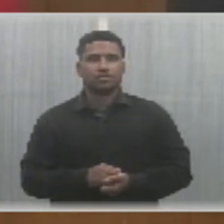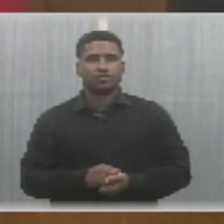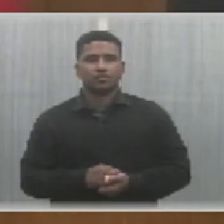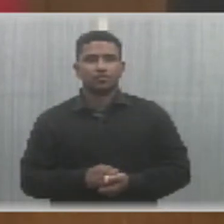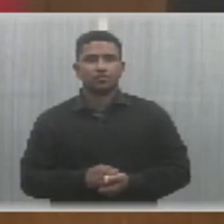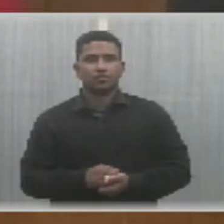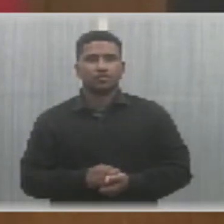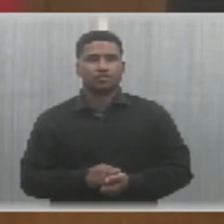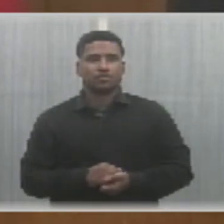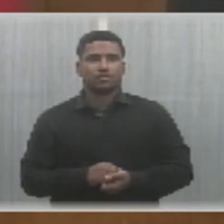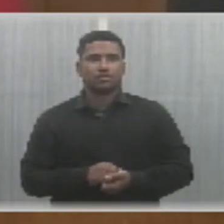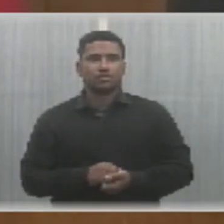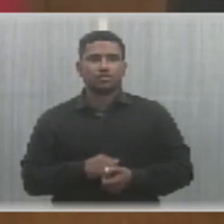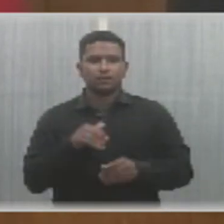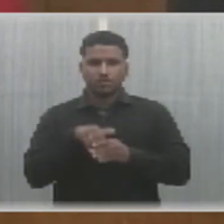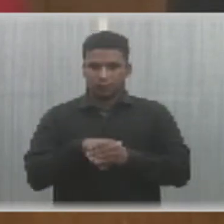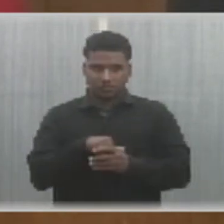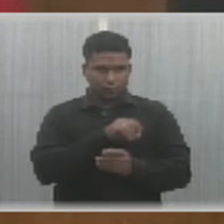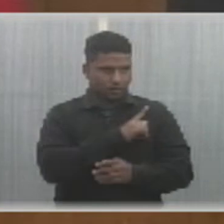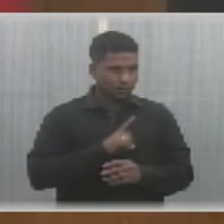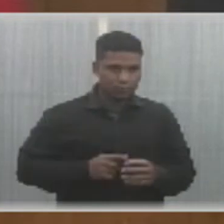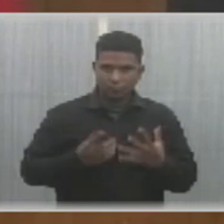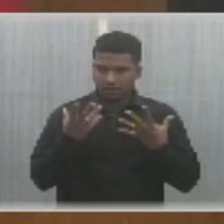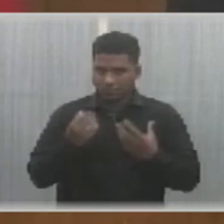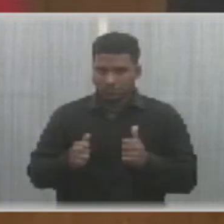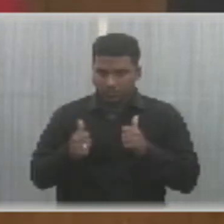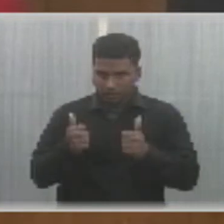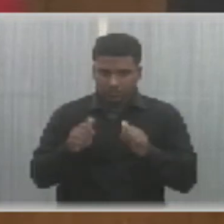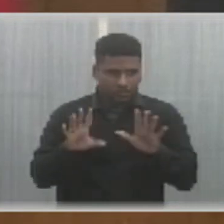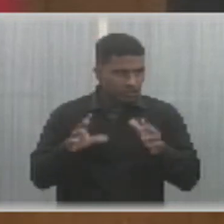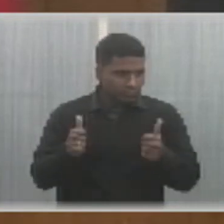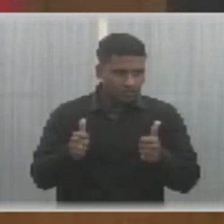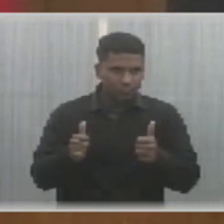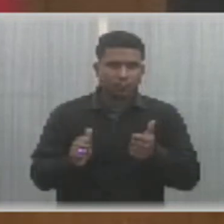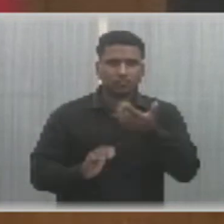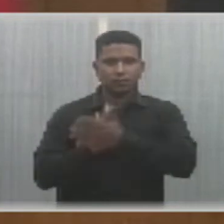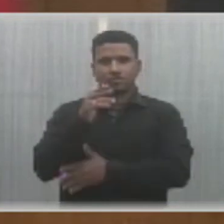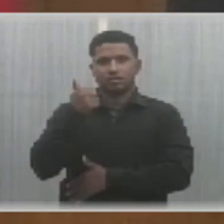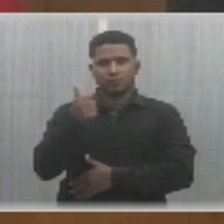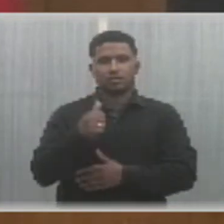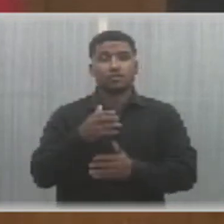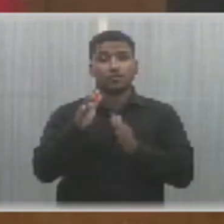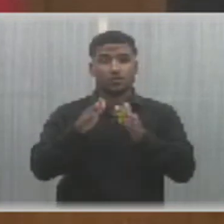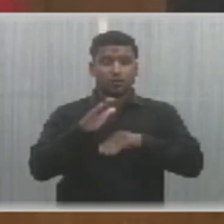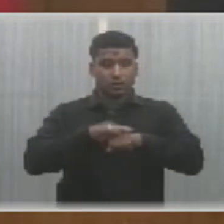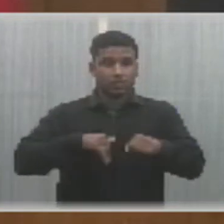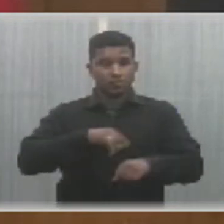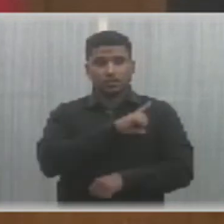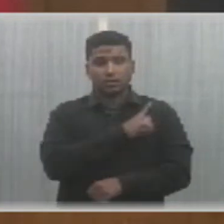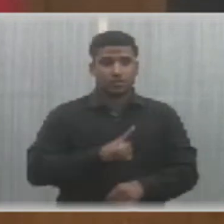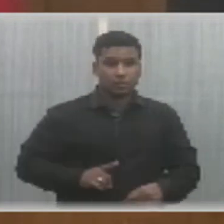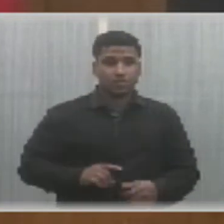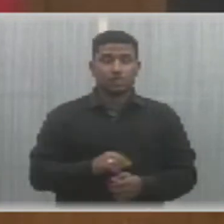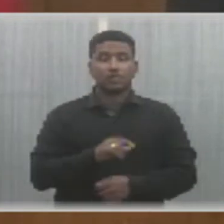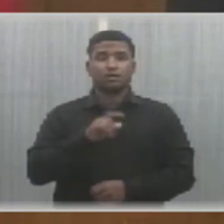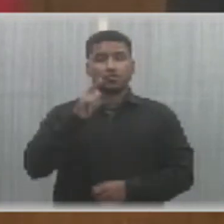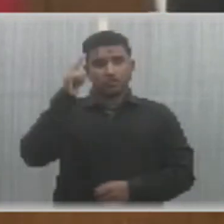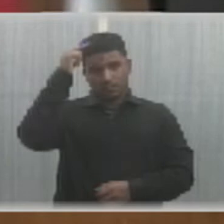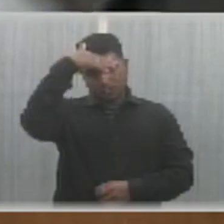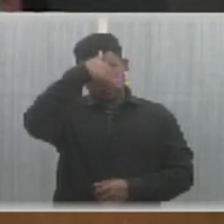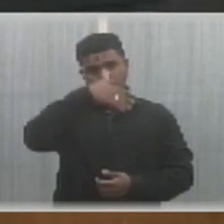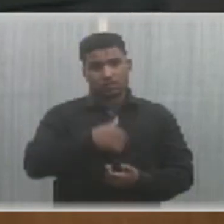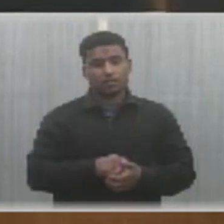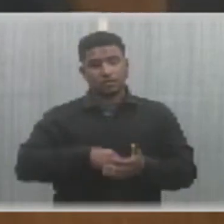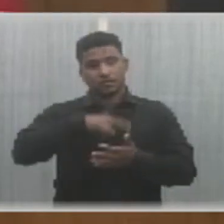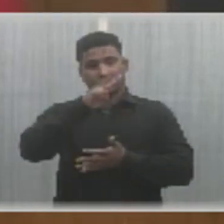Em votação. Deputados e deputadas que aprovam, permaneçam como estão. Aprovado. Solicito ao deputado Gustavo Neiva